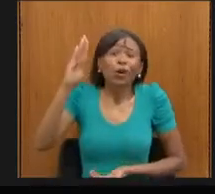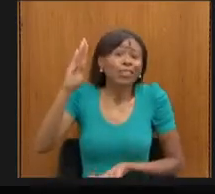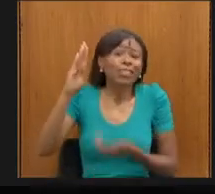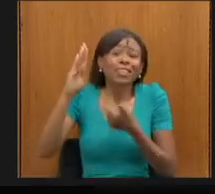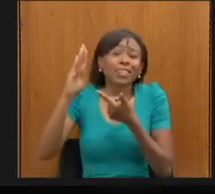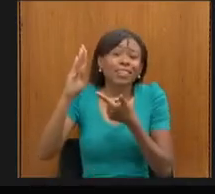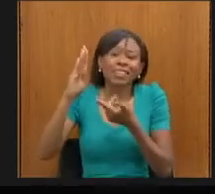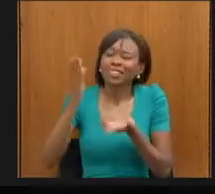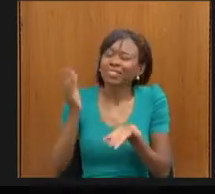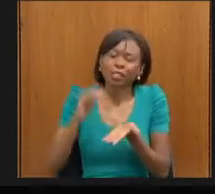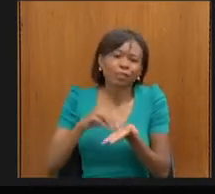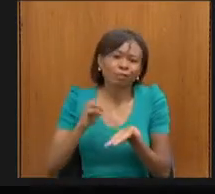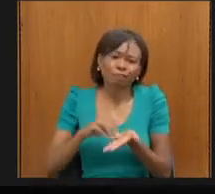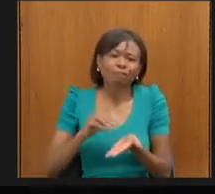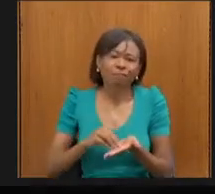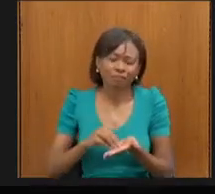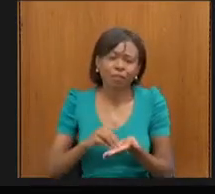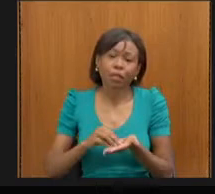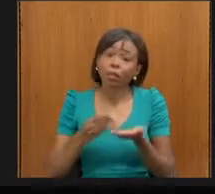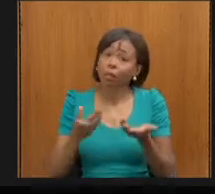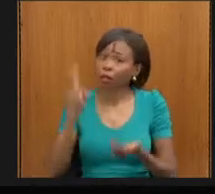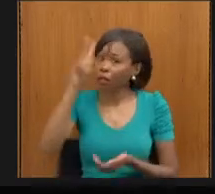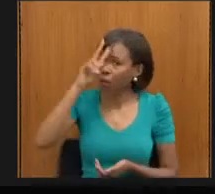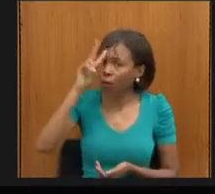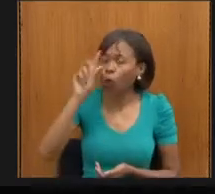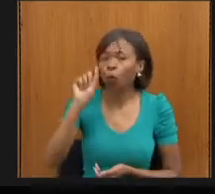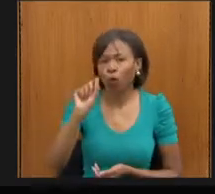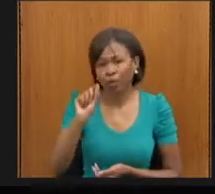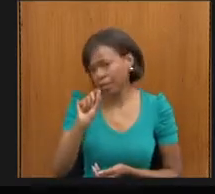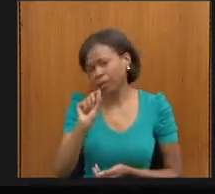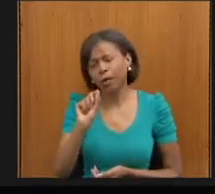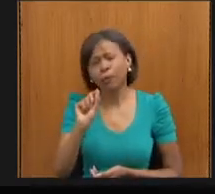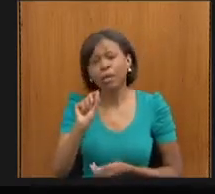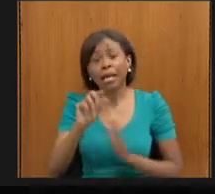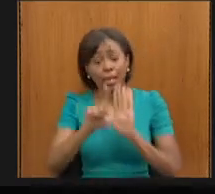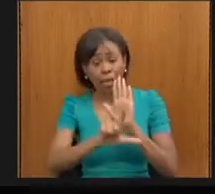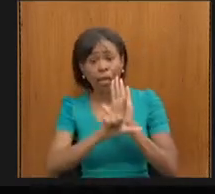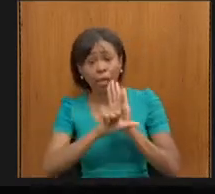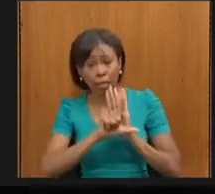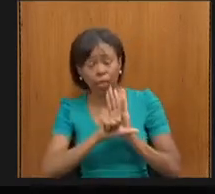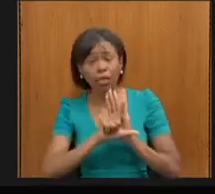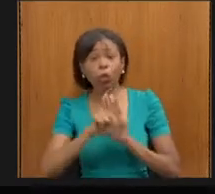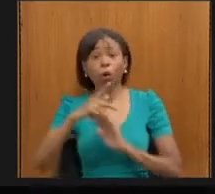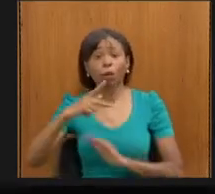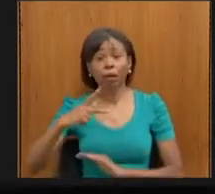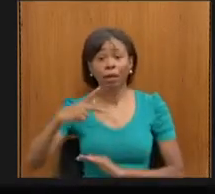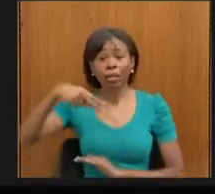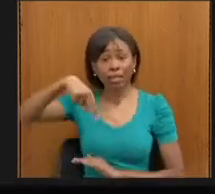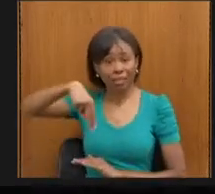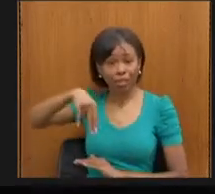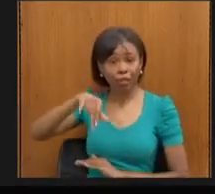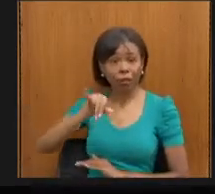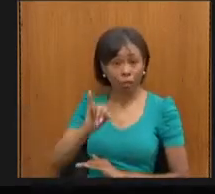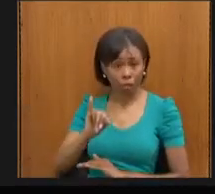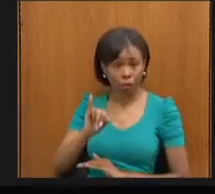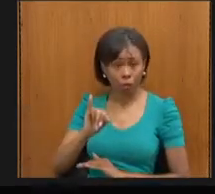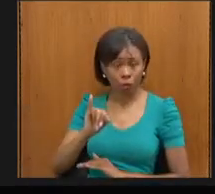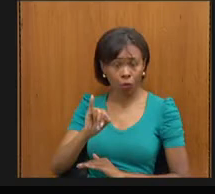deficiência no plano nacional de imunização era prioridade.